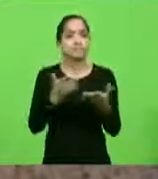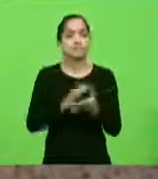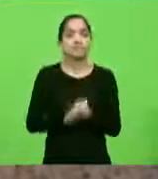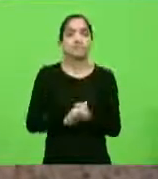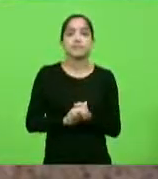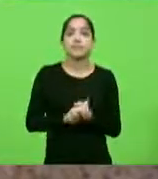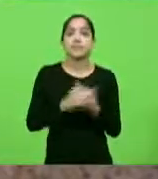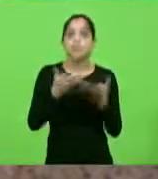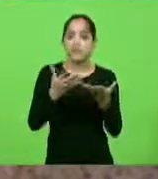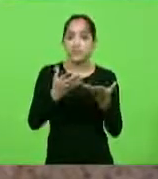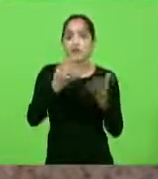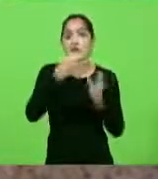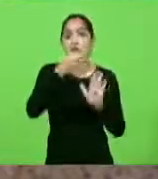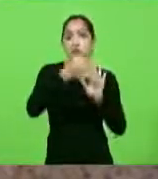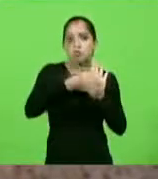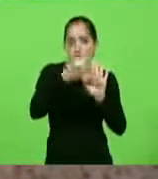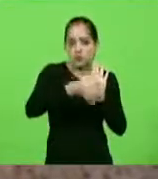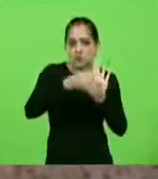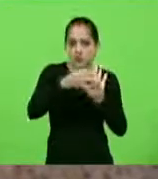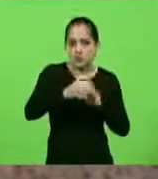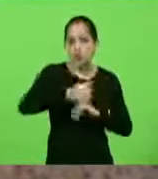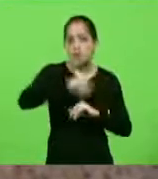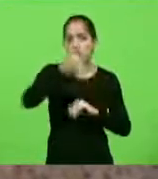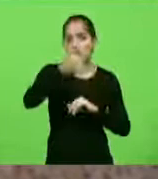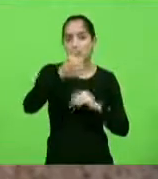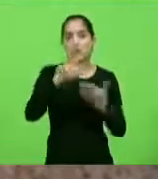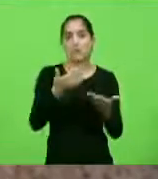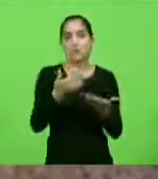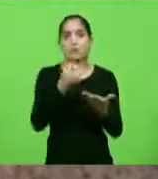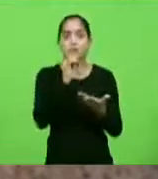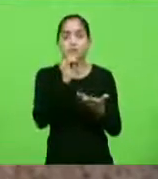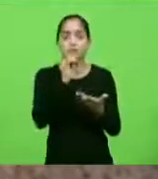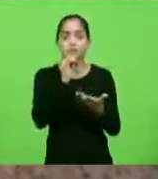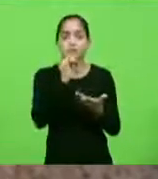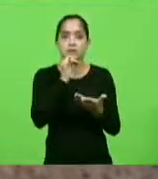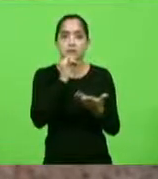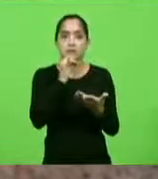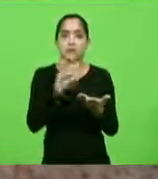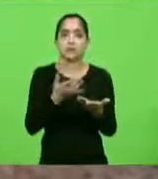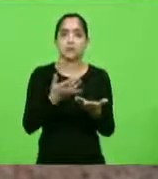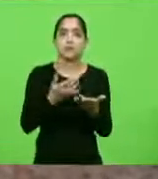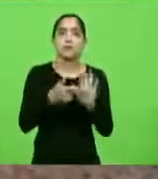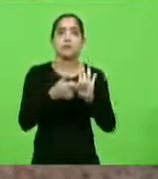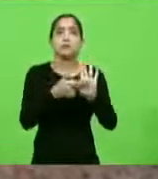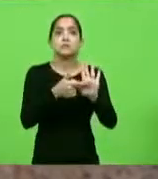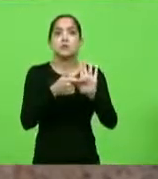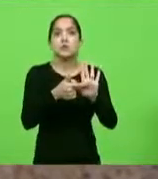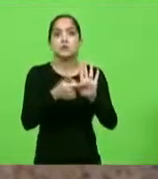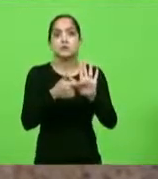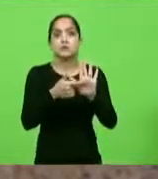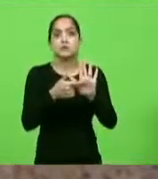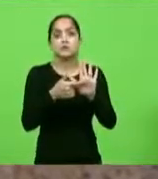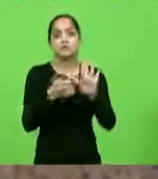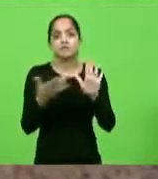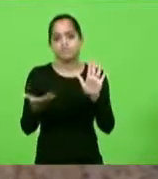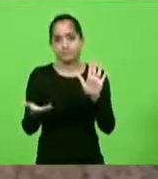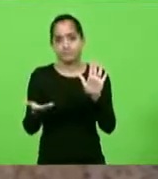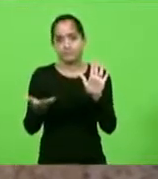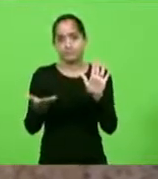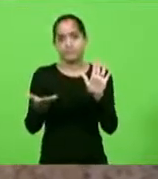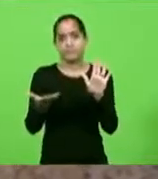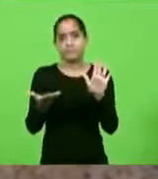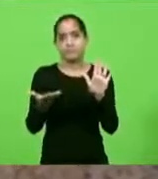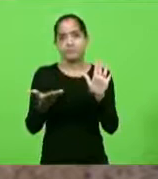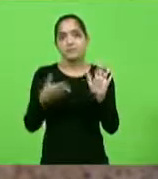inclusive, queriam sugerir critérios melhores, como, por exemplo, eles apontam que não faz sentido algum